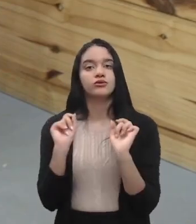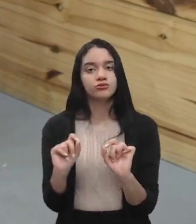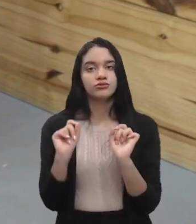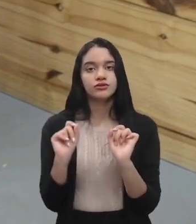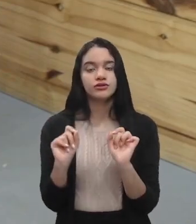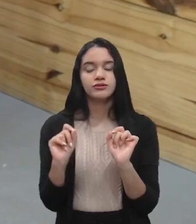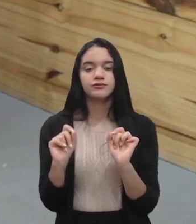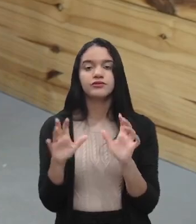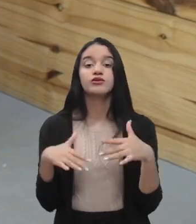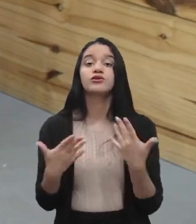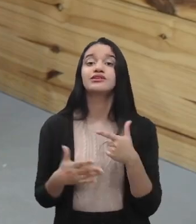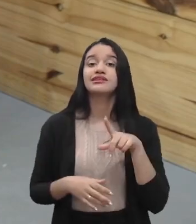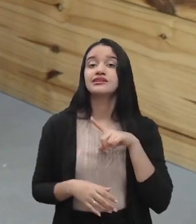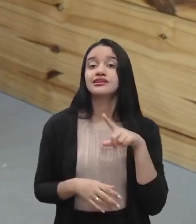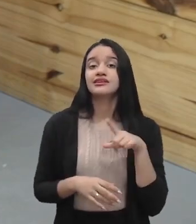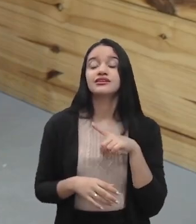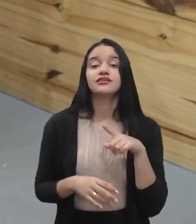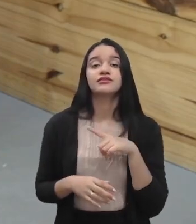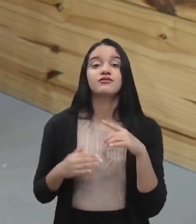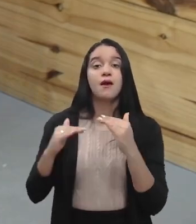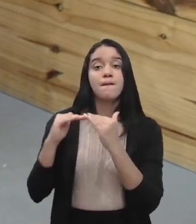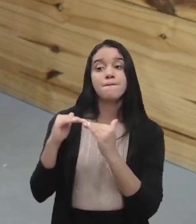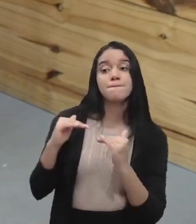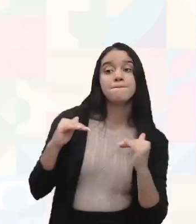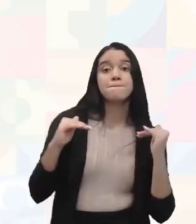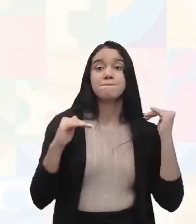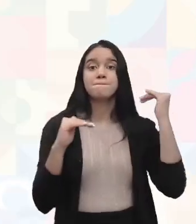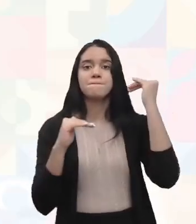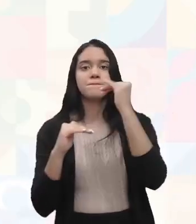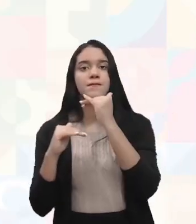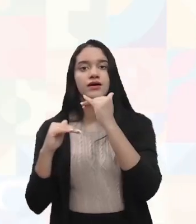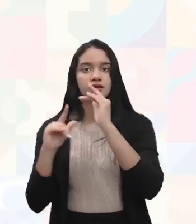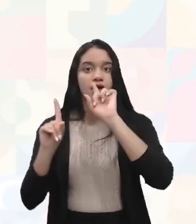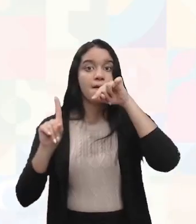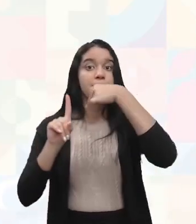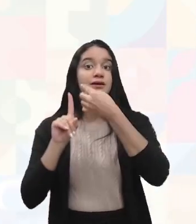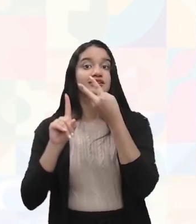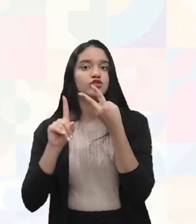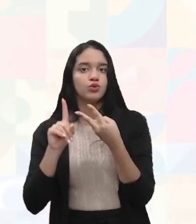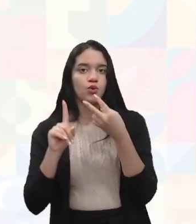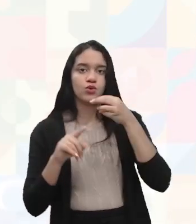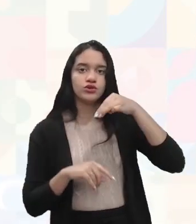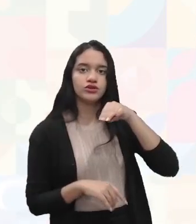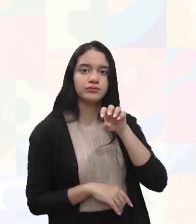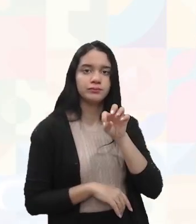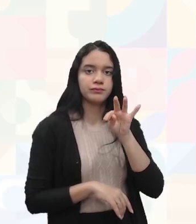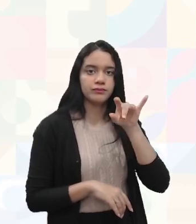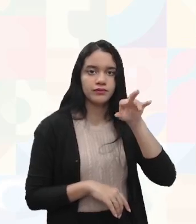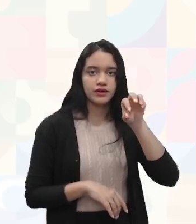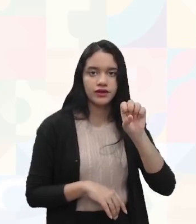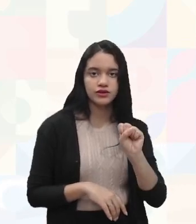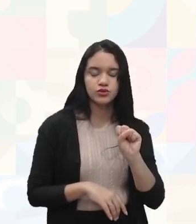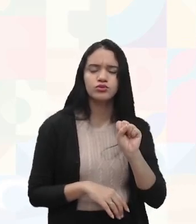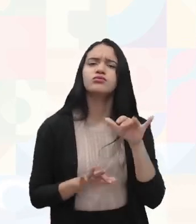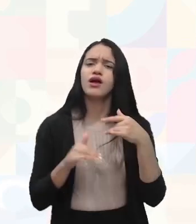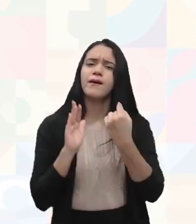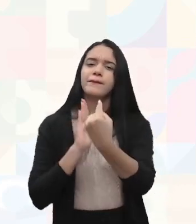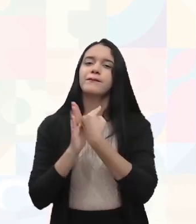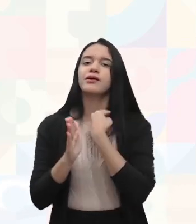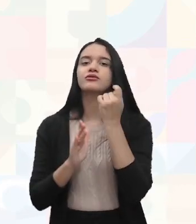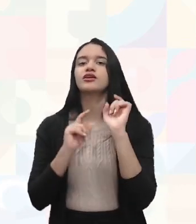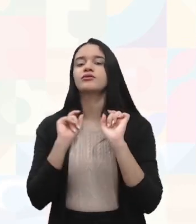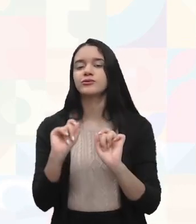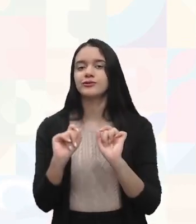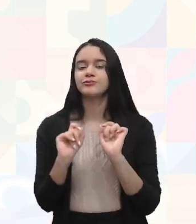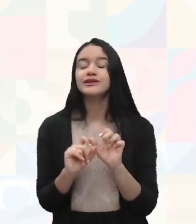quando estiver acima de 2 metros. 2 metros da superfície abaixo. Porque já me perguntaram assim,